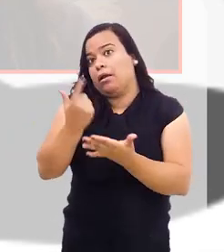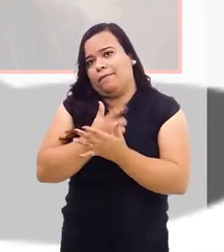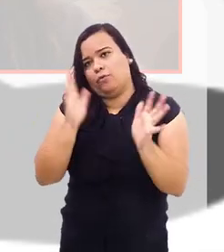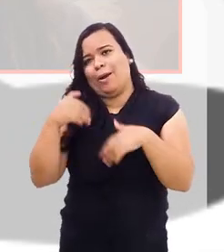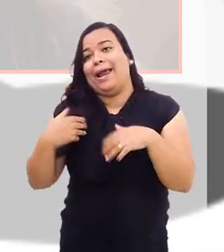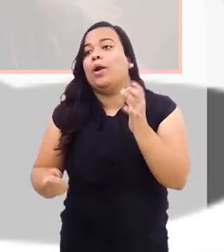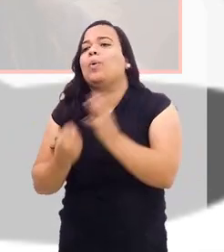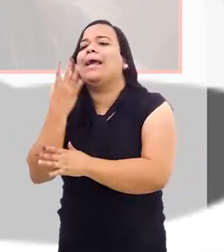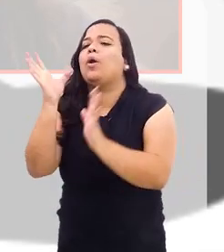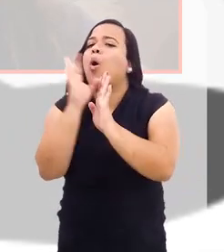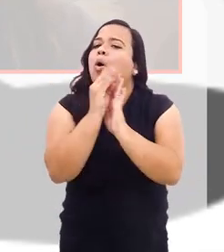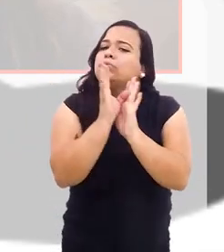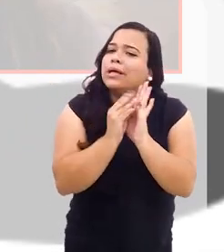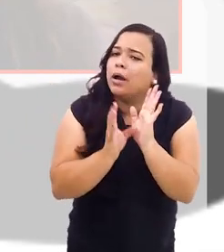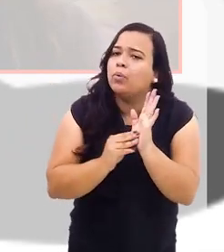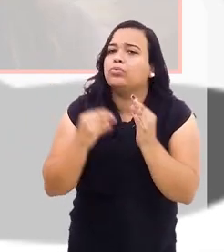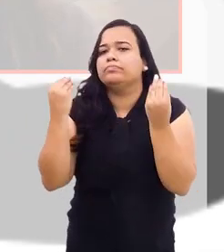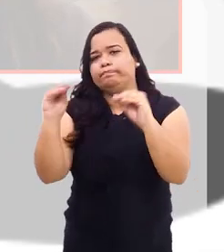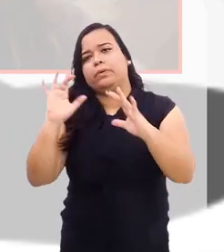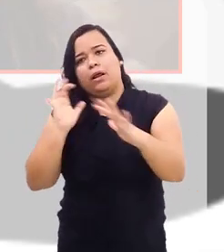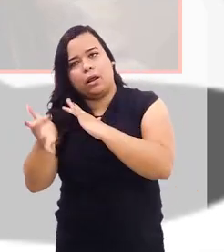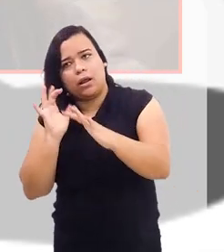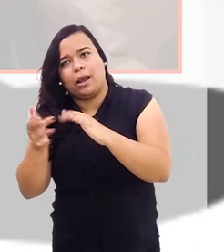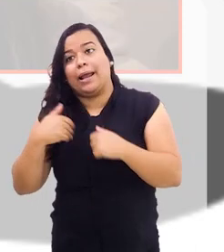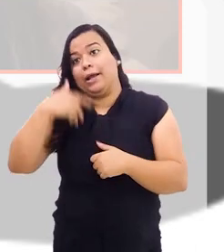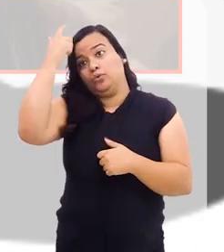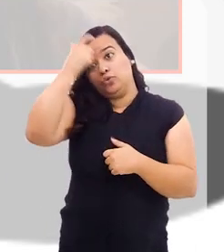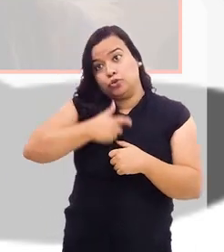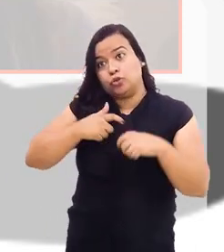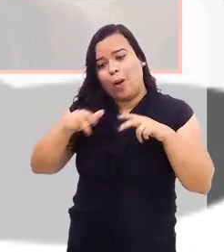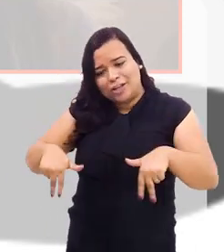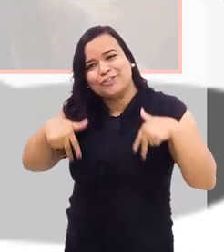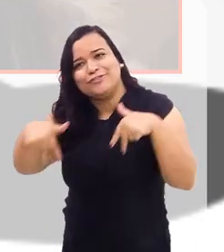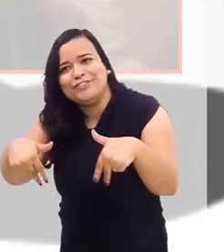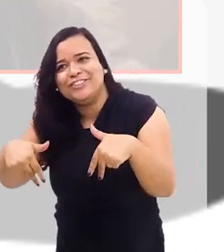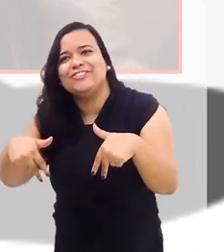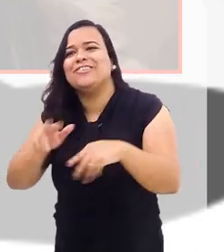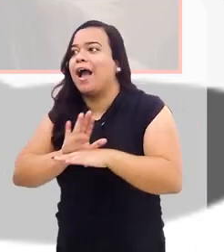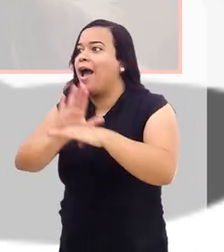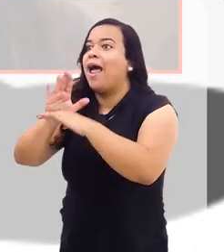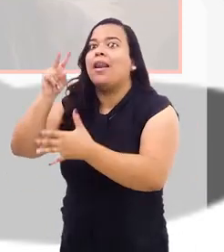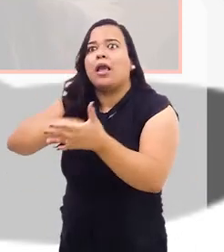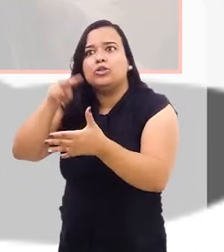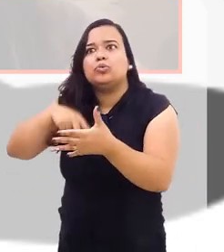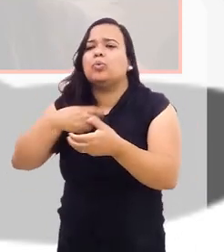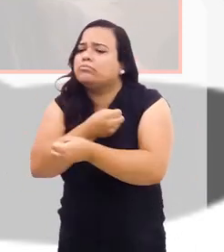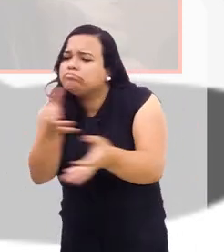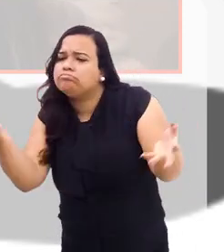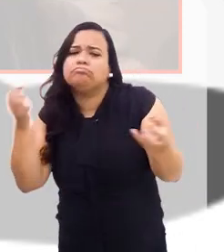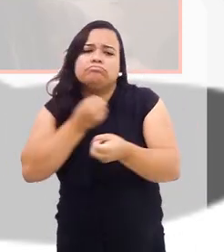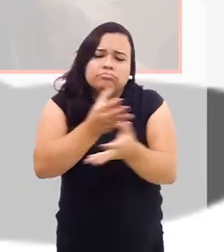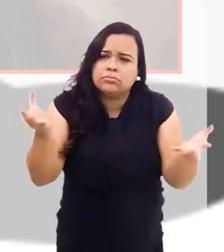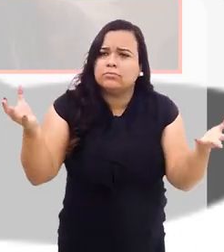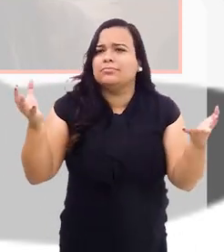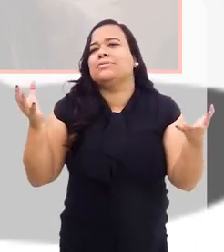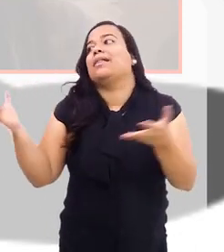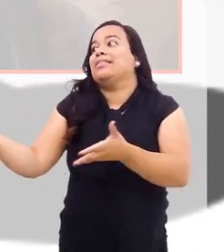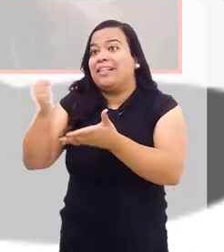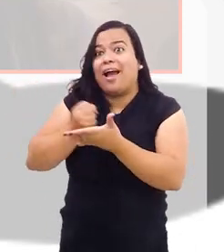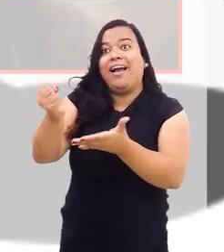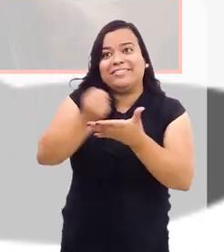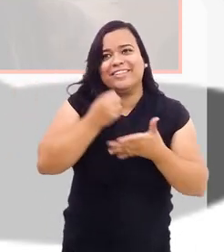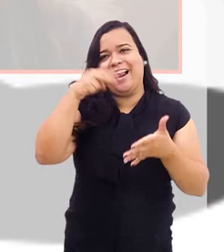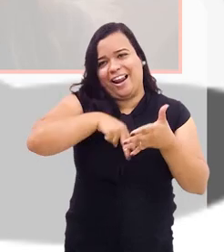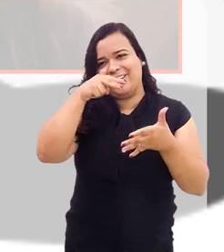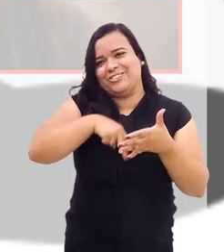produzo conteúdos nas redes sociais. Eu sou uma grande ativista pró-leitura, né? Eu trabalho muito essa questão de trazer mais